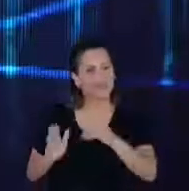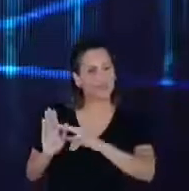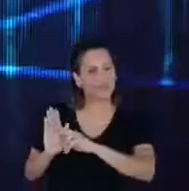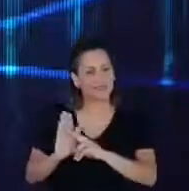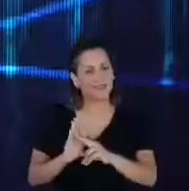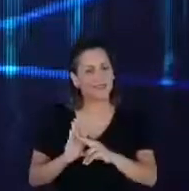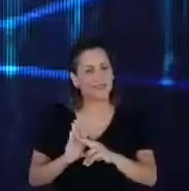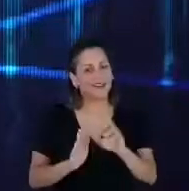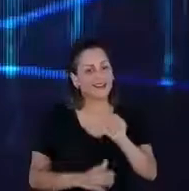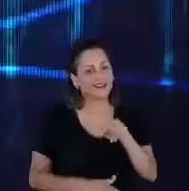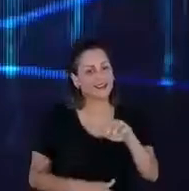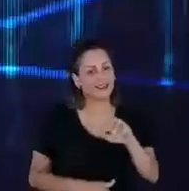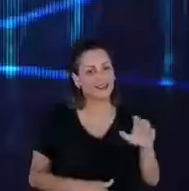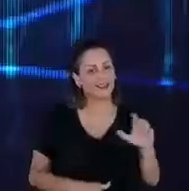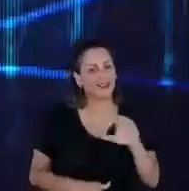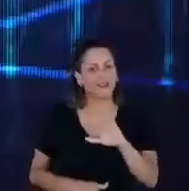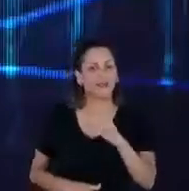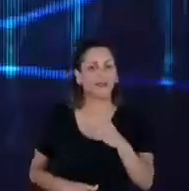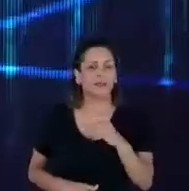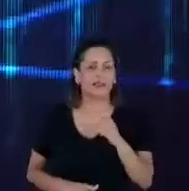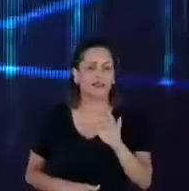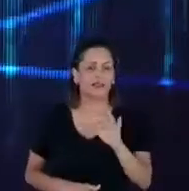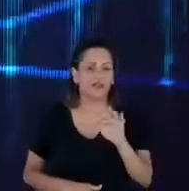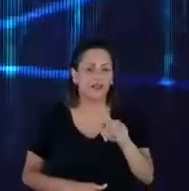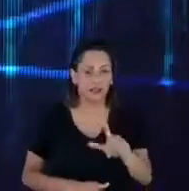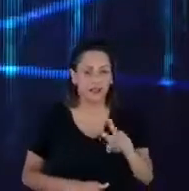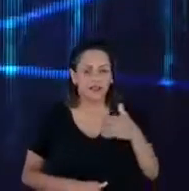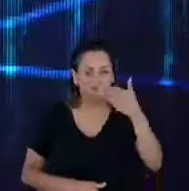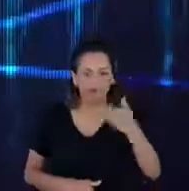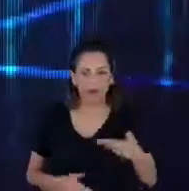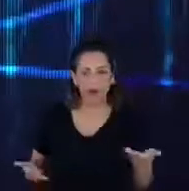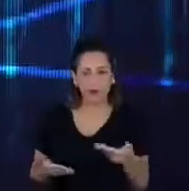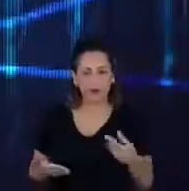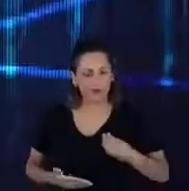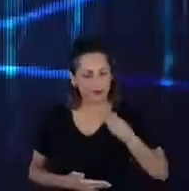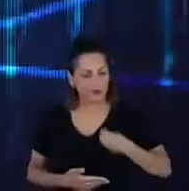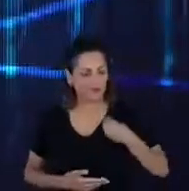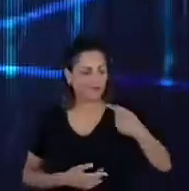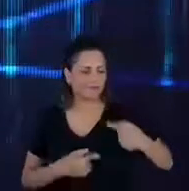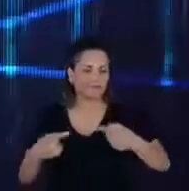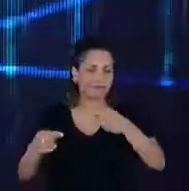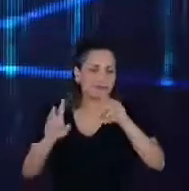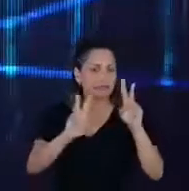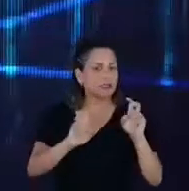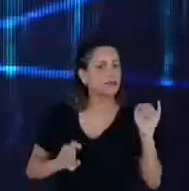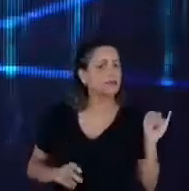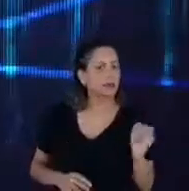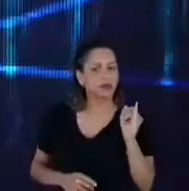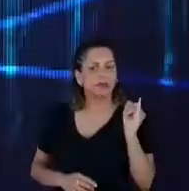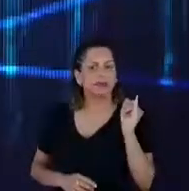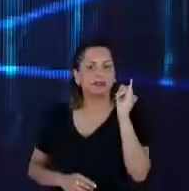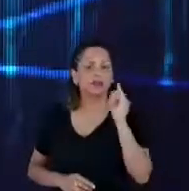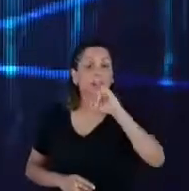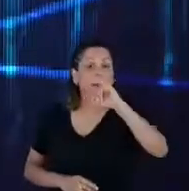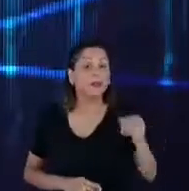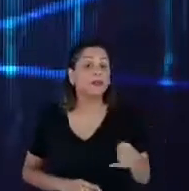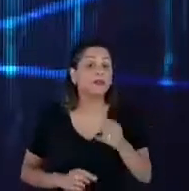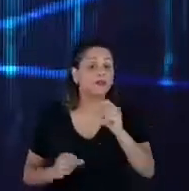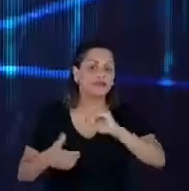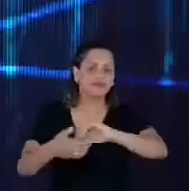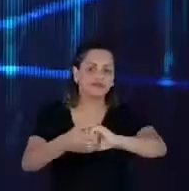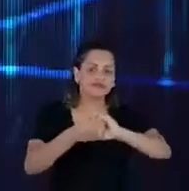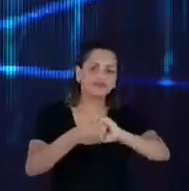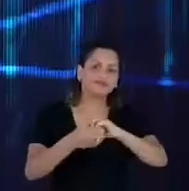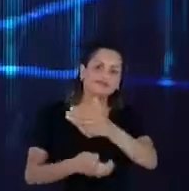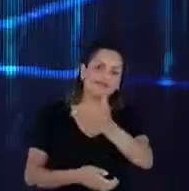ANEL e pela CPFL para a gente estar aqui discutindo esse tema tão importante. Aproveito para cumprimentar também meus